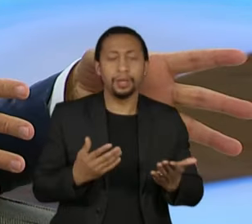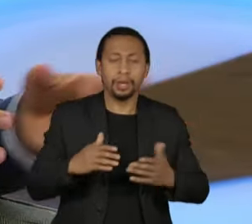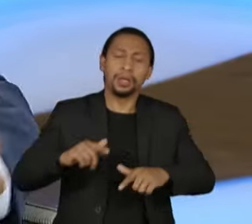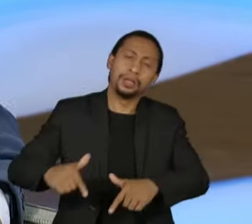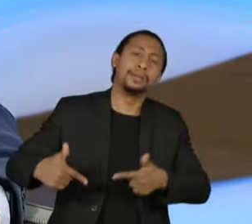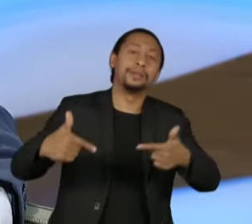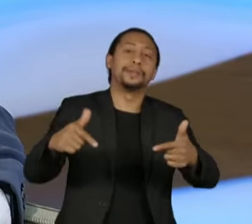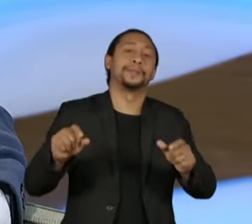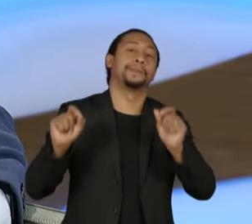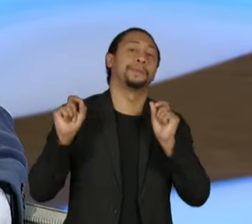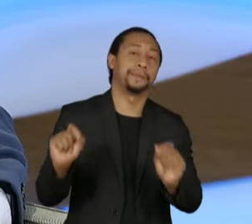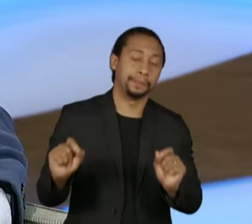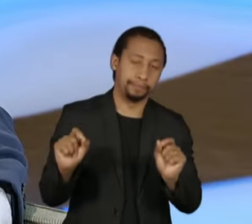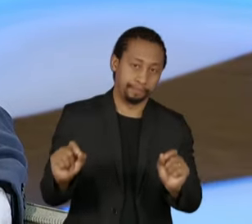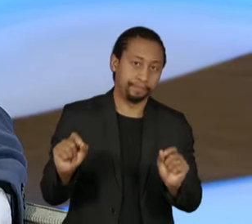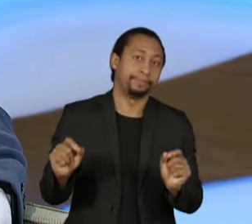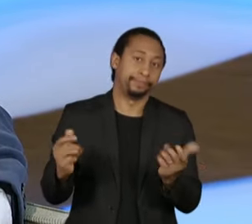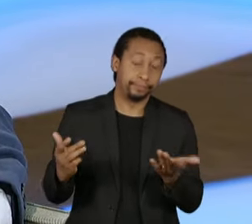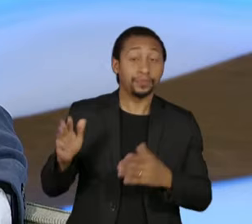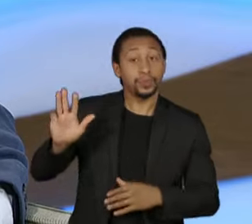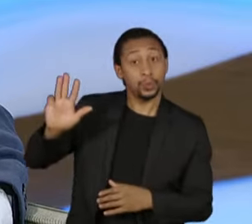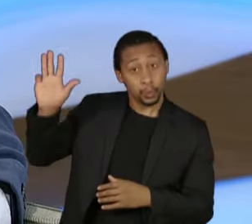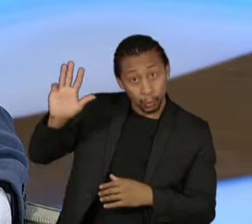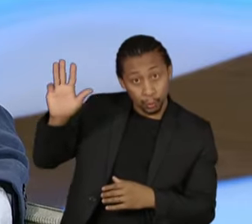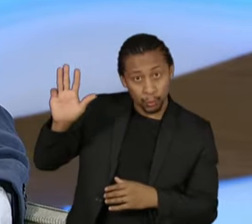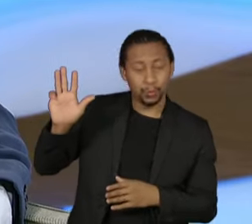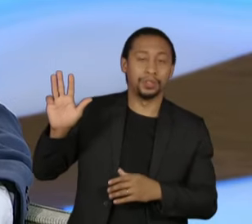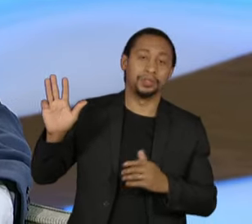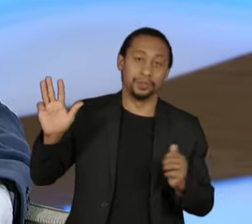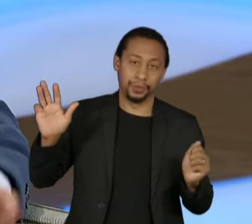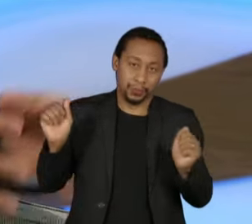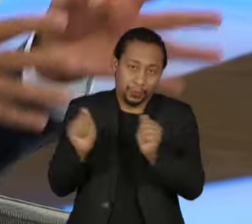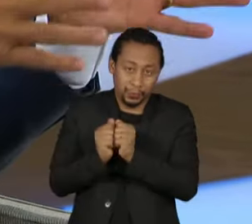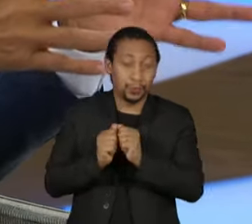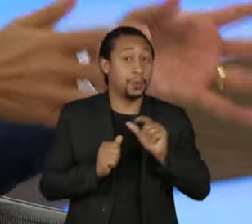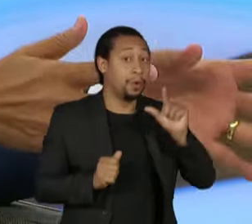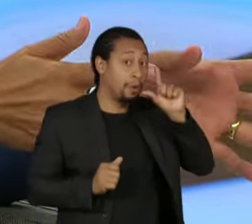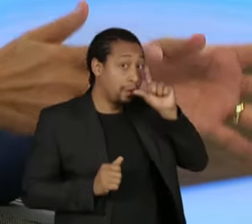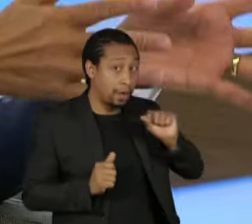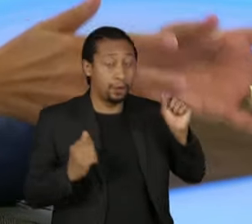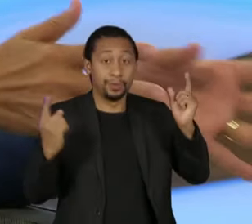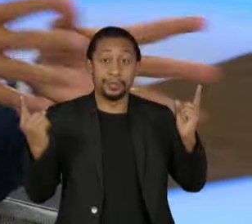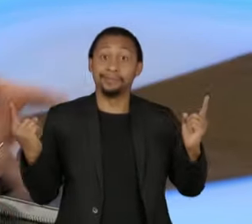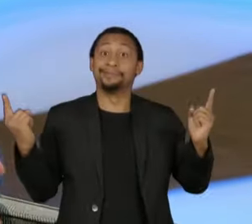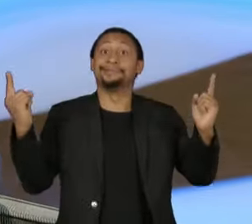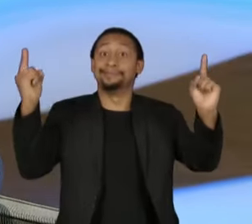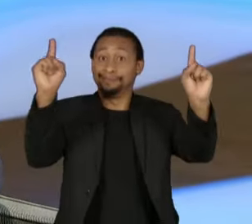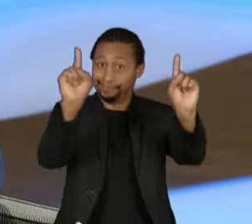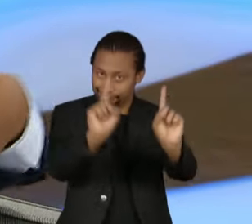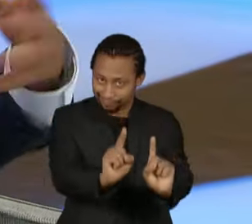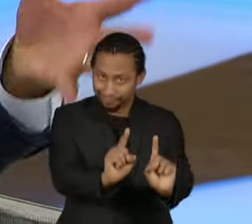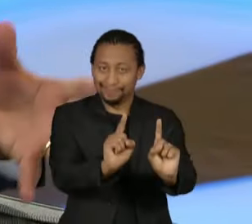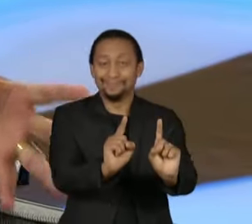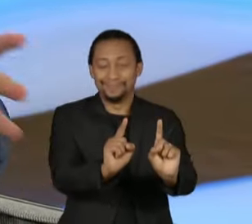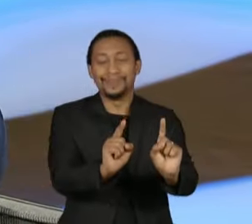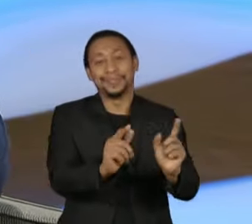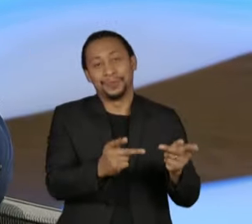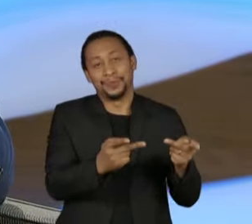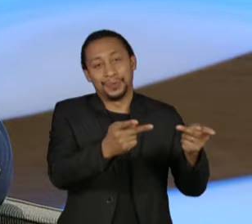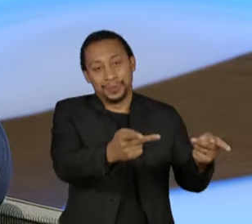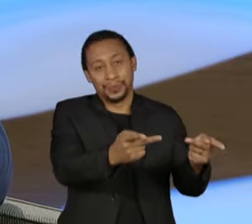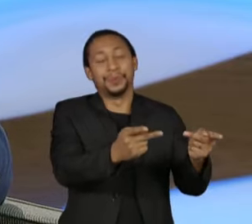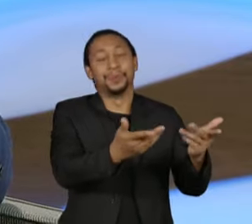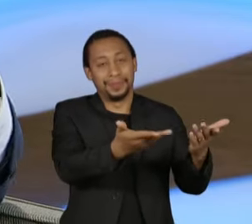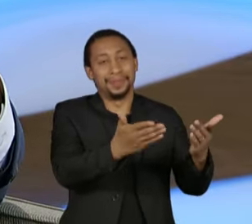na visita que o próprio presidente Lula, com o vice-presidente Geraldo Alckmin, fizeram à Câmara e ao Senado, além dos outros